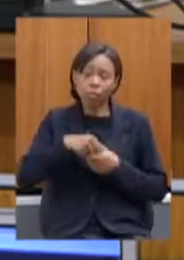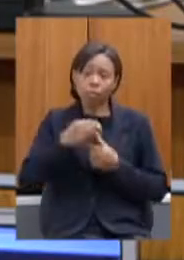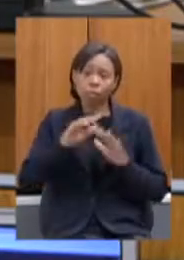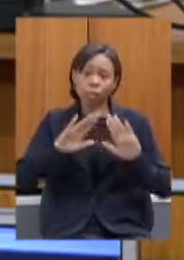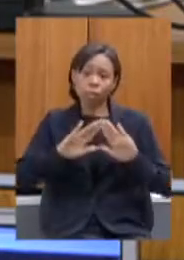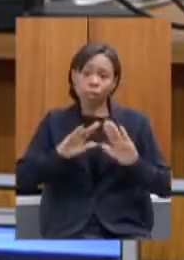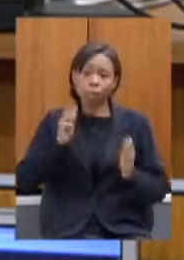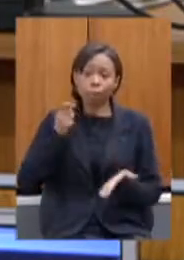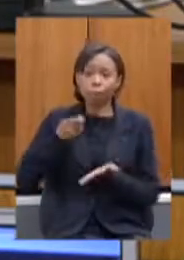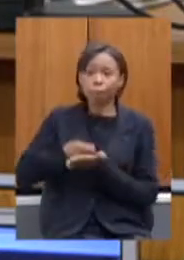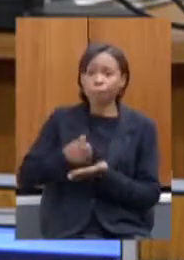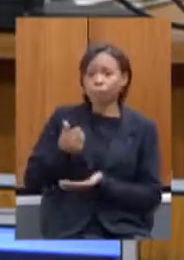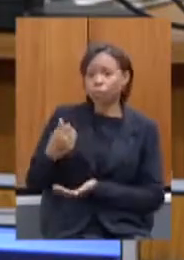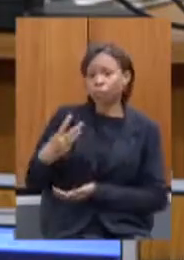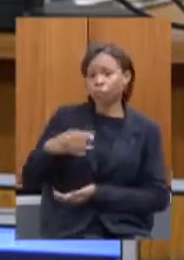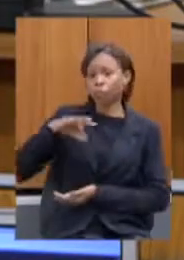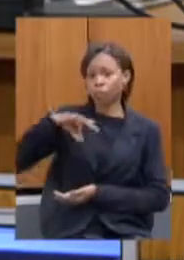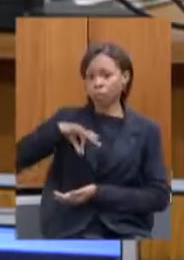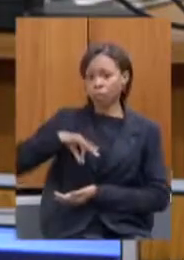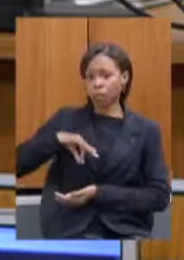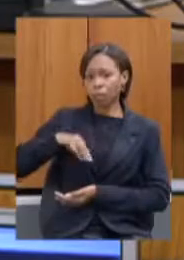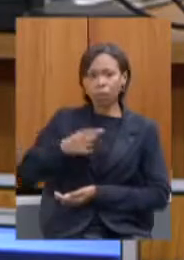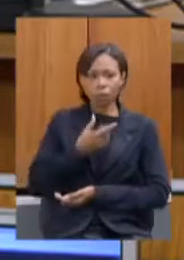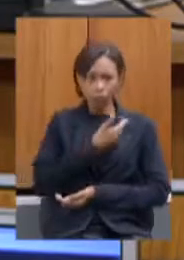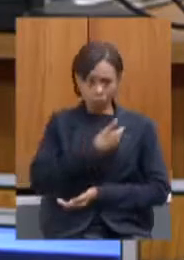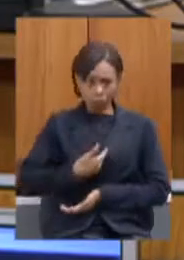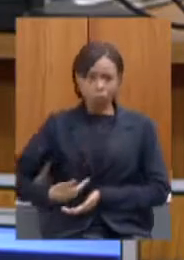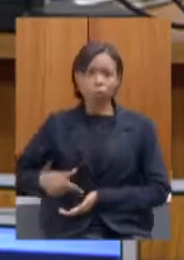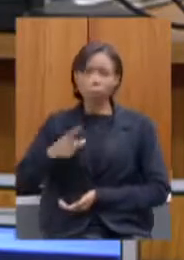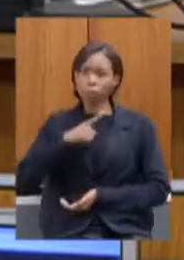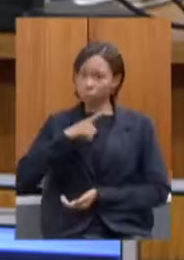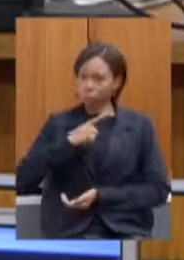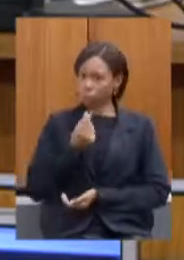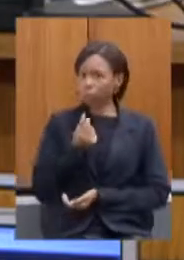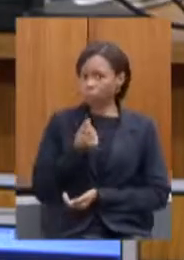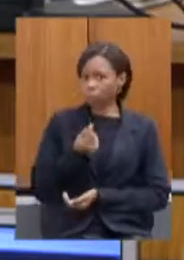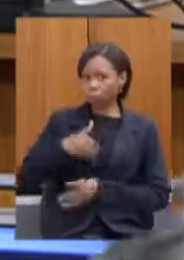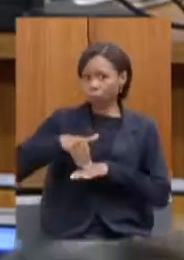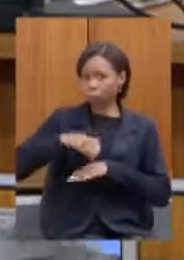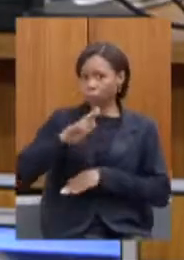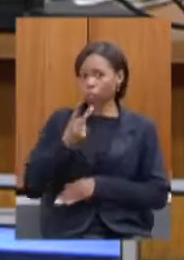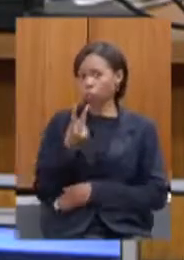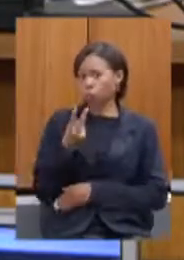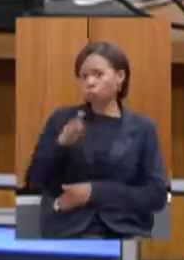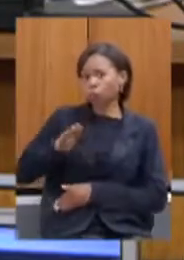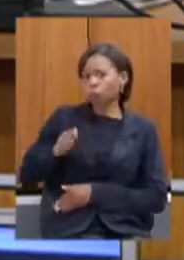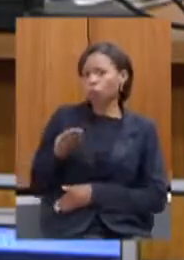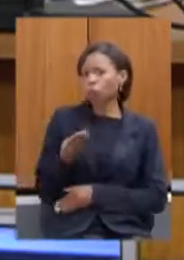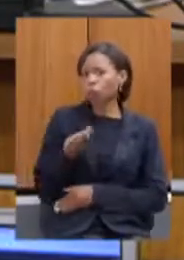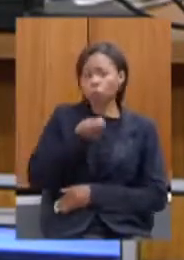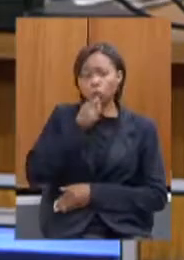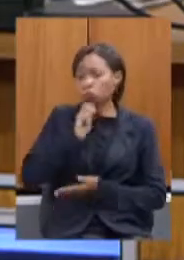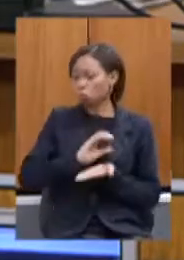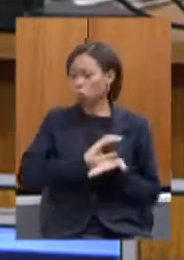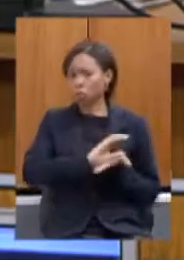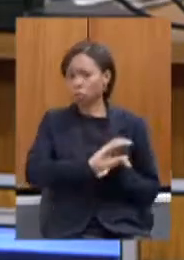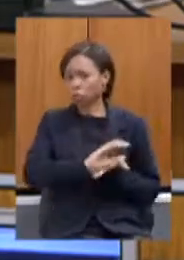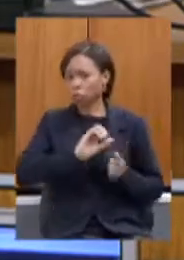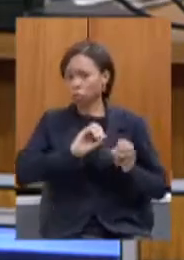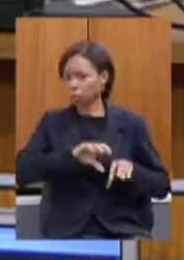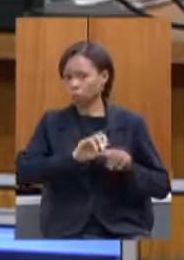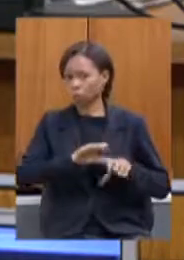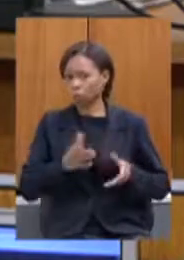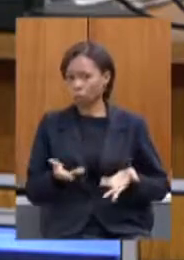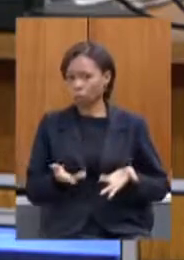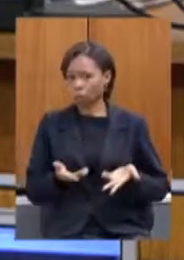13º salário o governo tem dinheiro são mais de dois bilhões de reais que não foram investidos na educação a folha